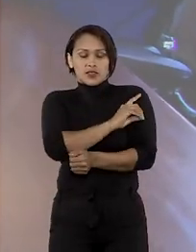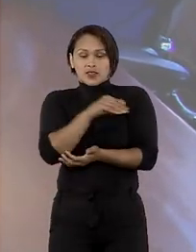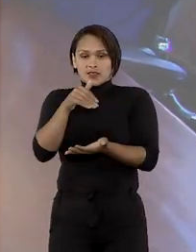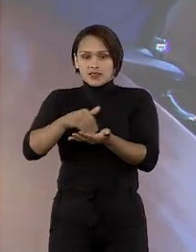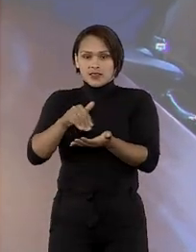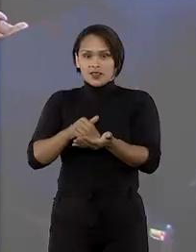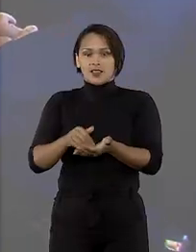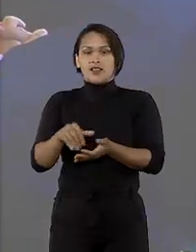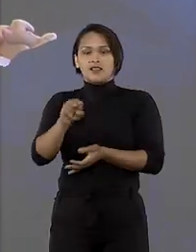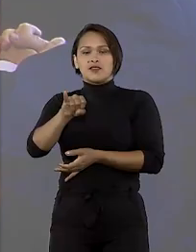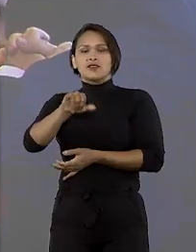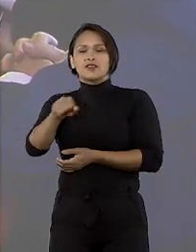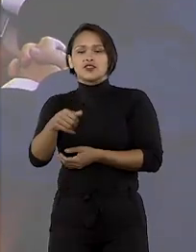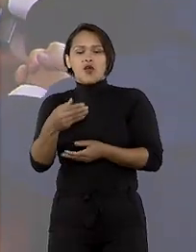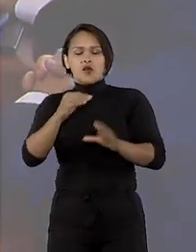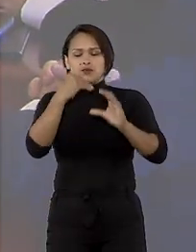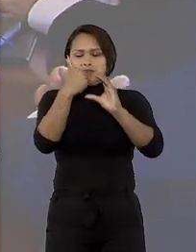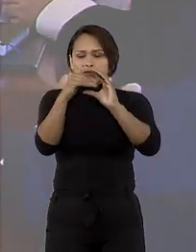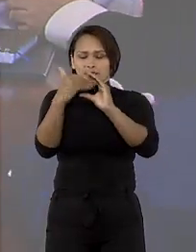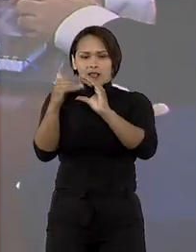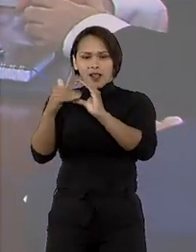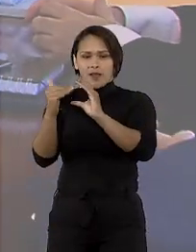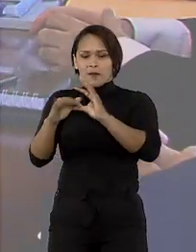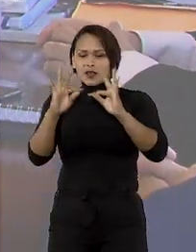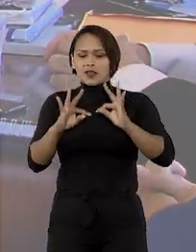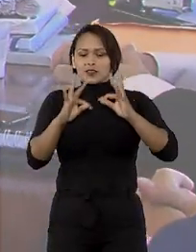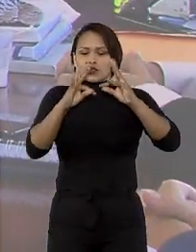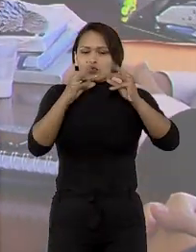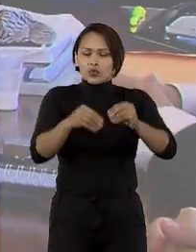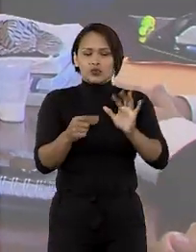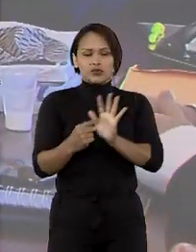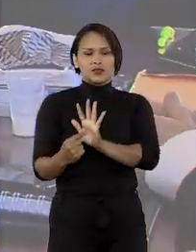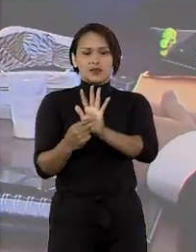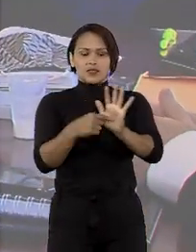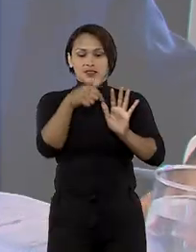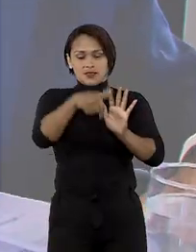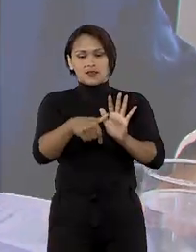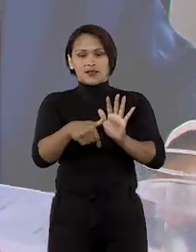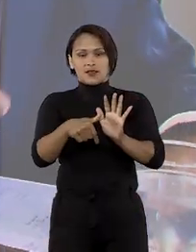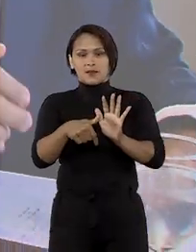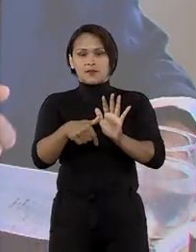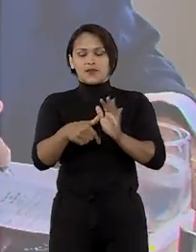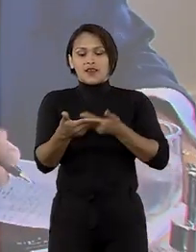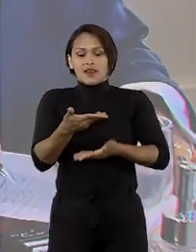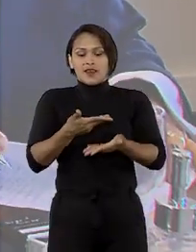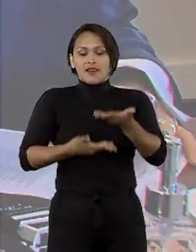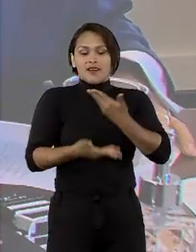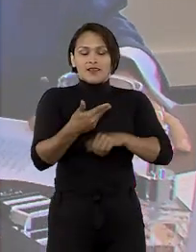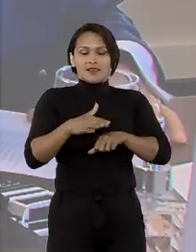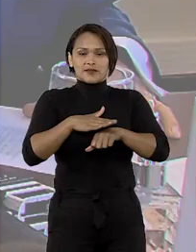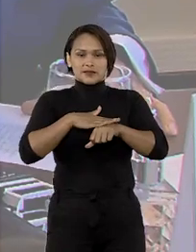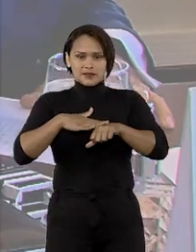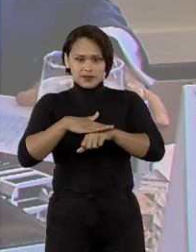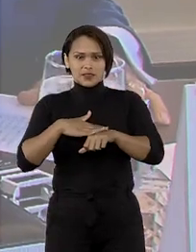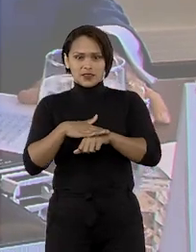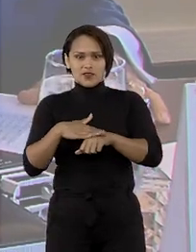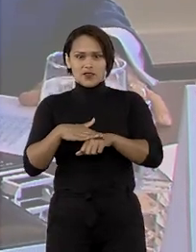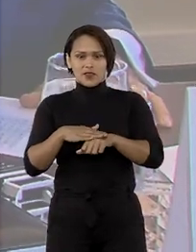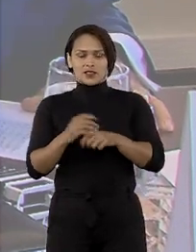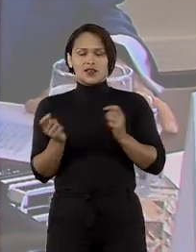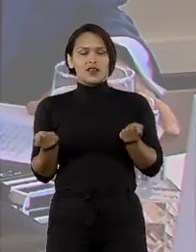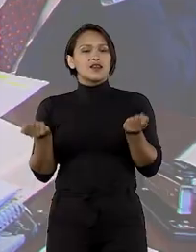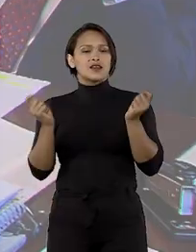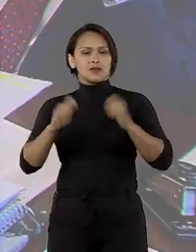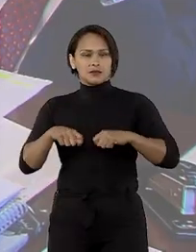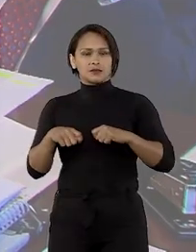secretários do tribunal, tem dado encaminhamento a todas as demandas apresentadas. É através do diálogo que nos